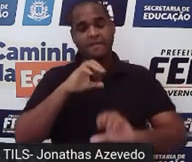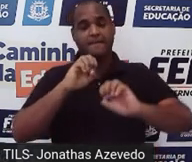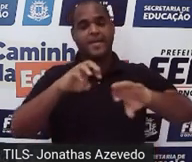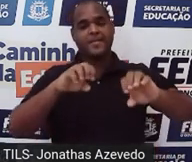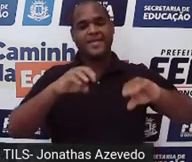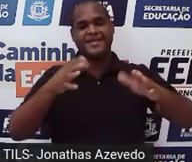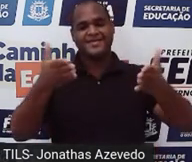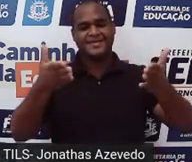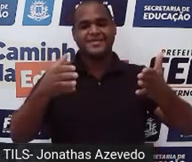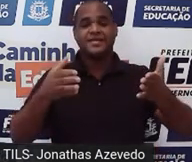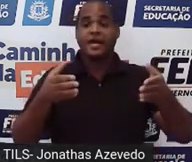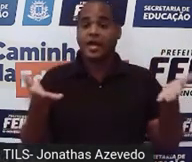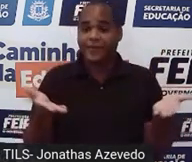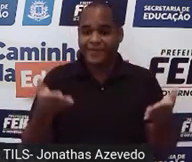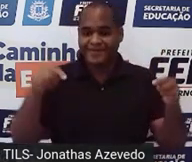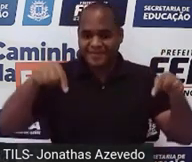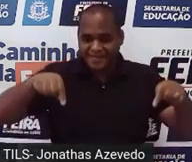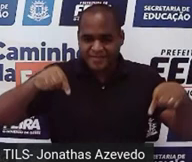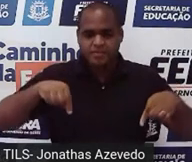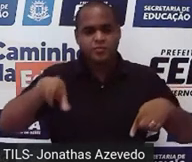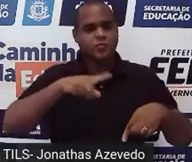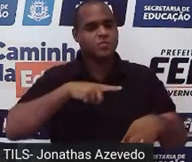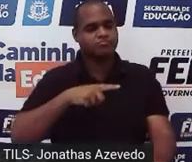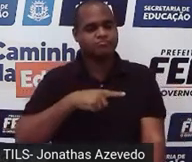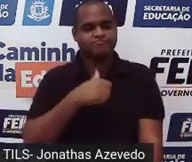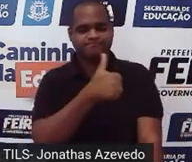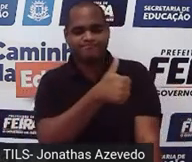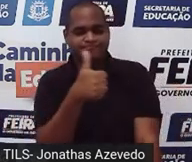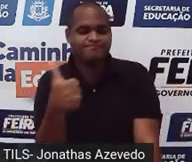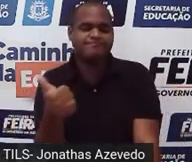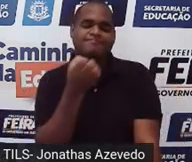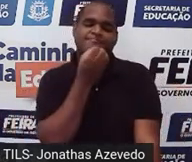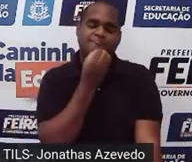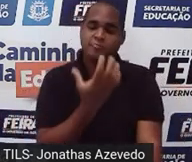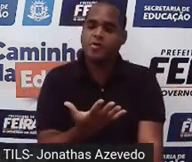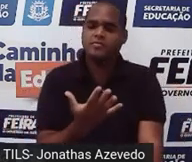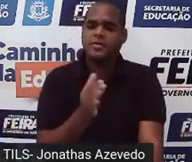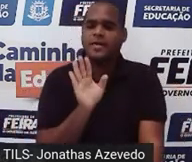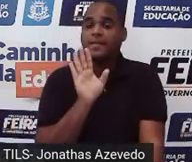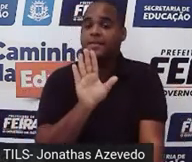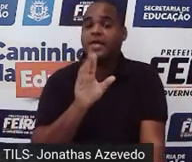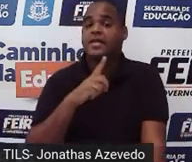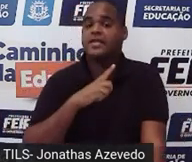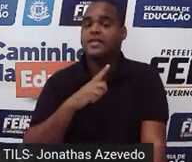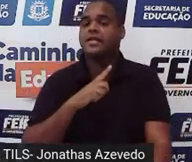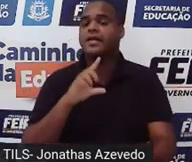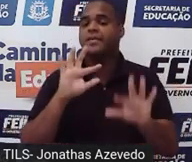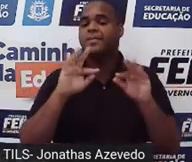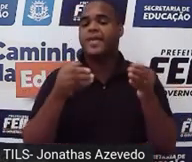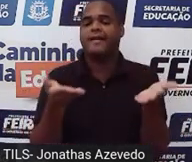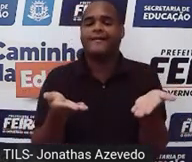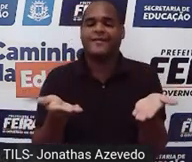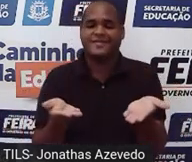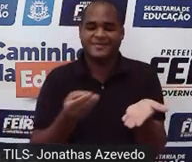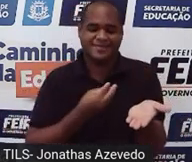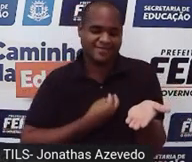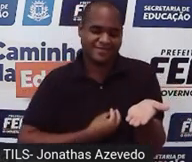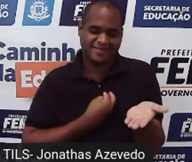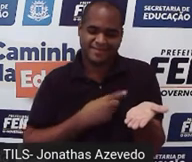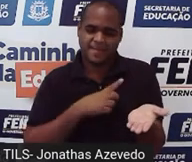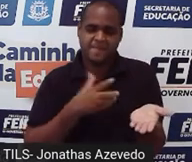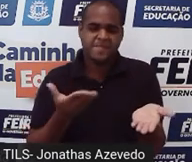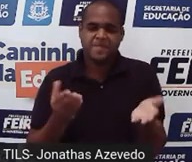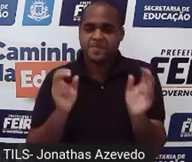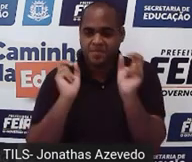tá bom? Aqui a gente curtiu bastante, mas a gente vai ficar por aqui dessa vez,